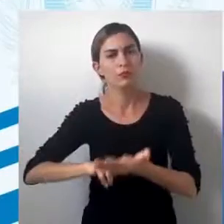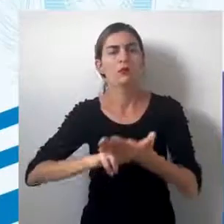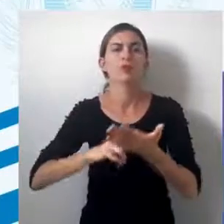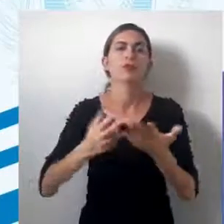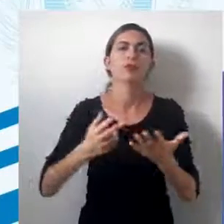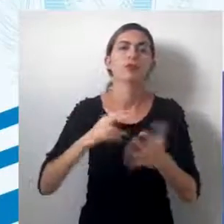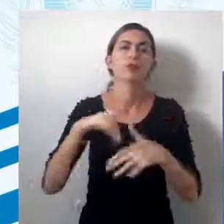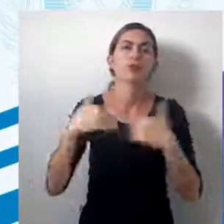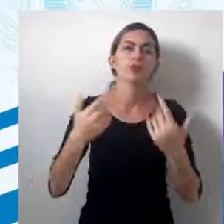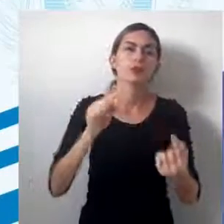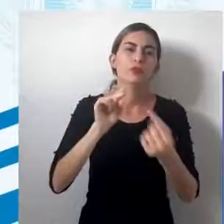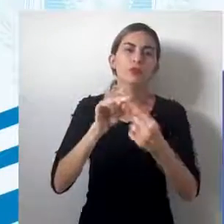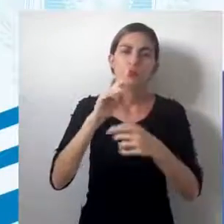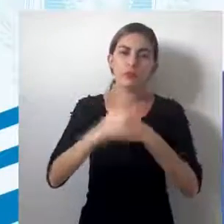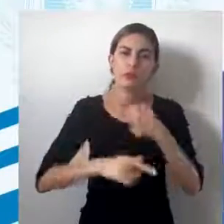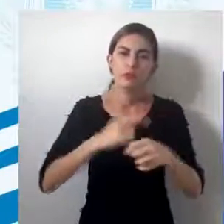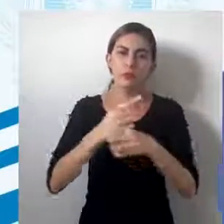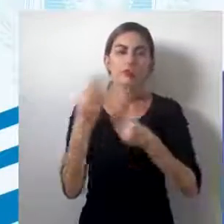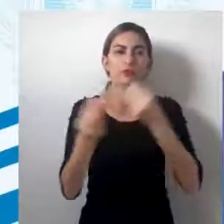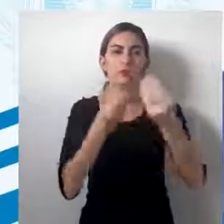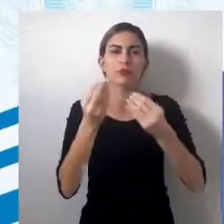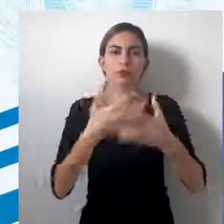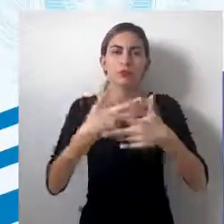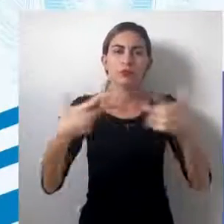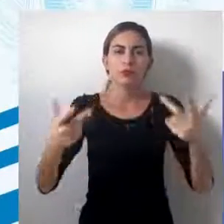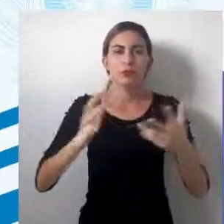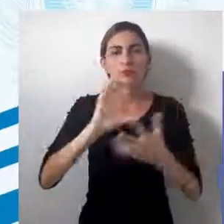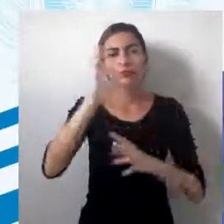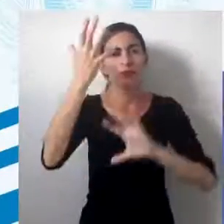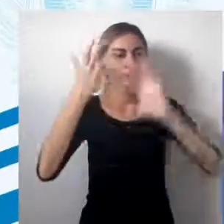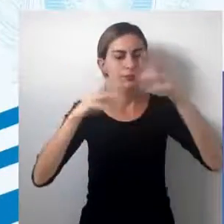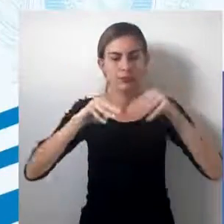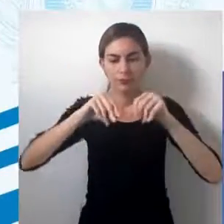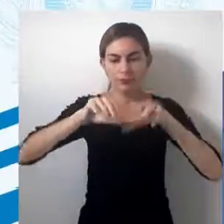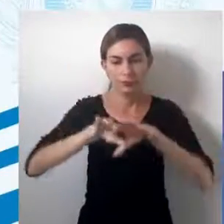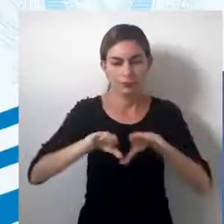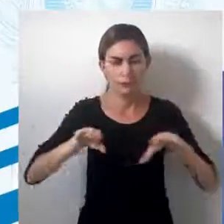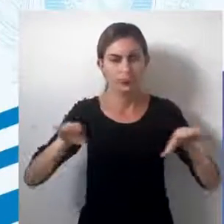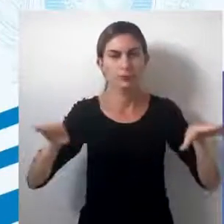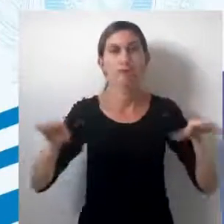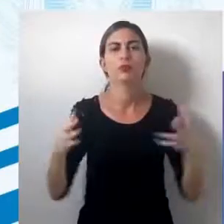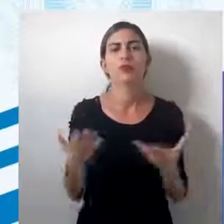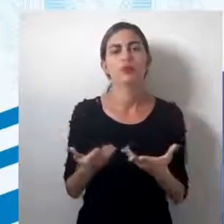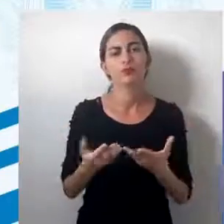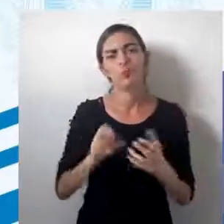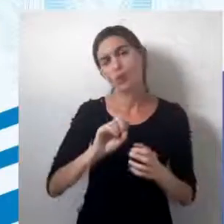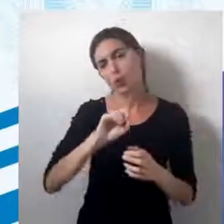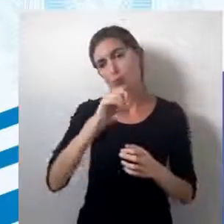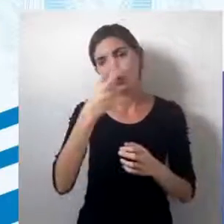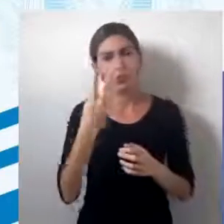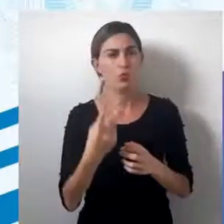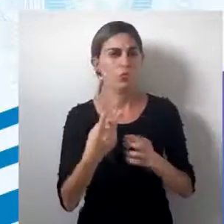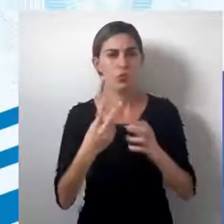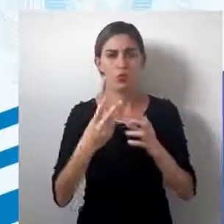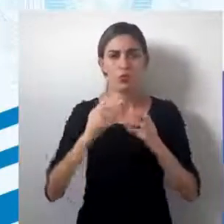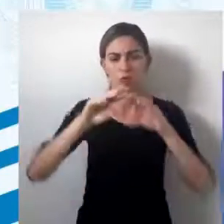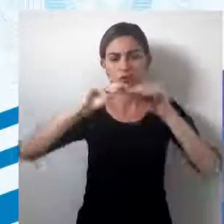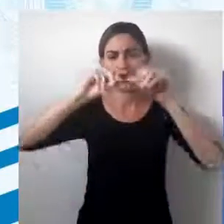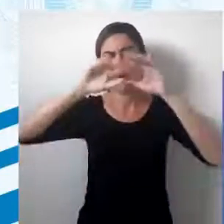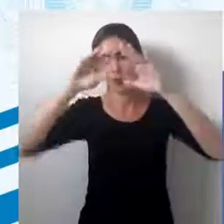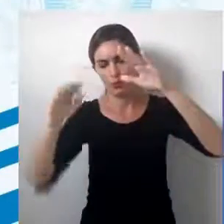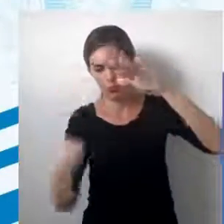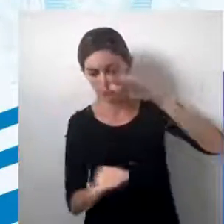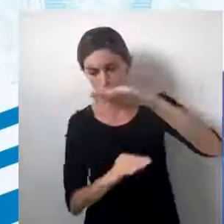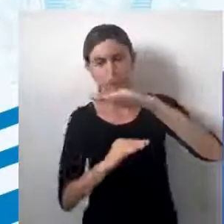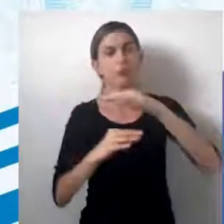geográfica? Ou seja, de como é que as coisas estão acontecendo sobre a superfície da Terra, ou sobre o substrato da Terra.